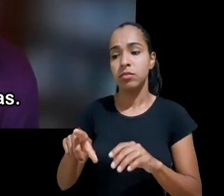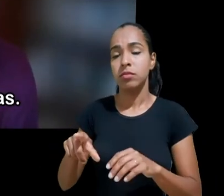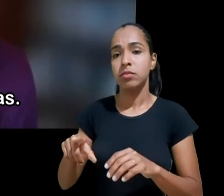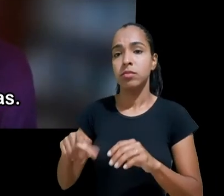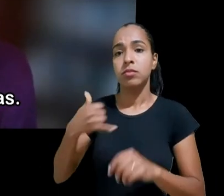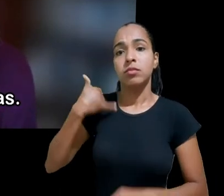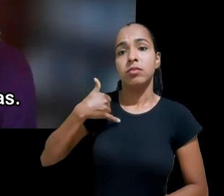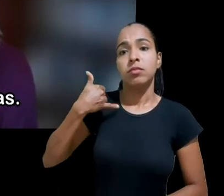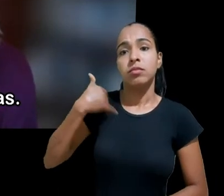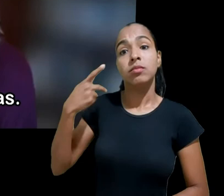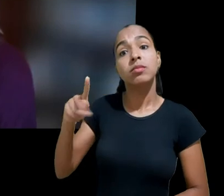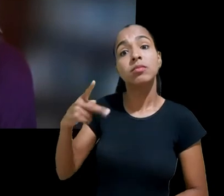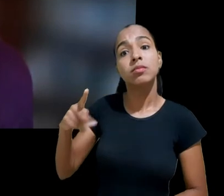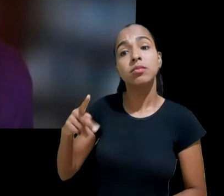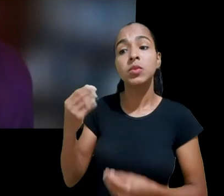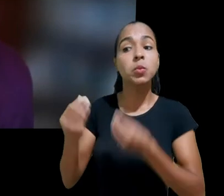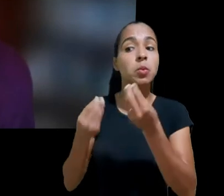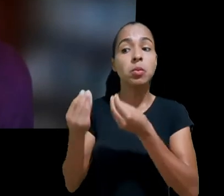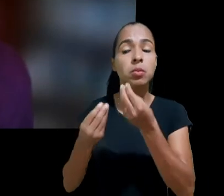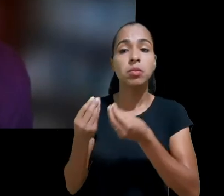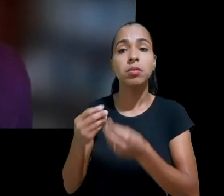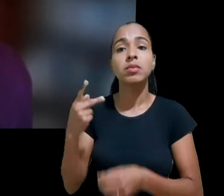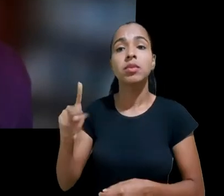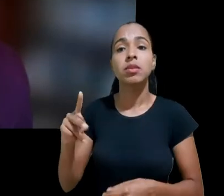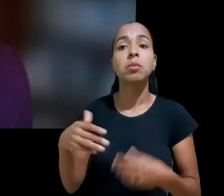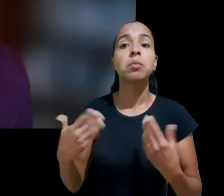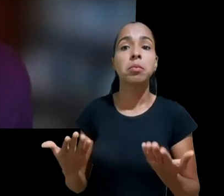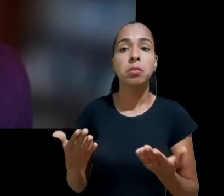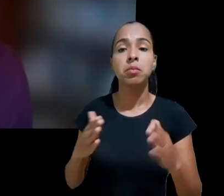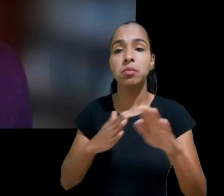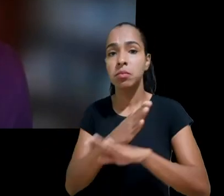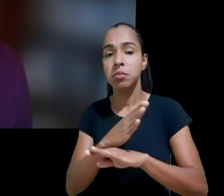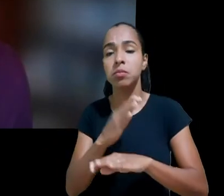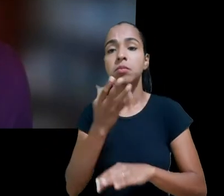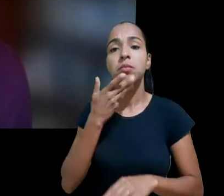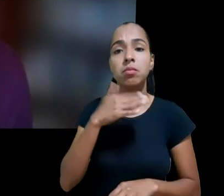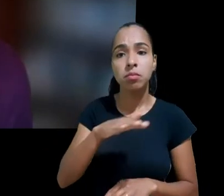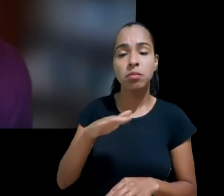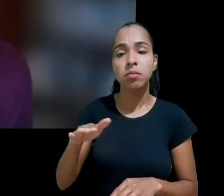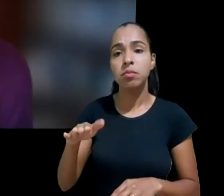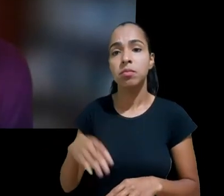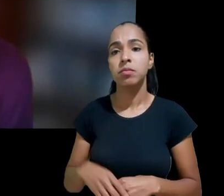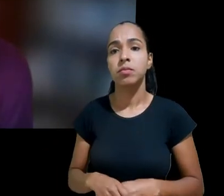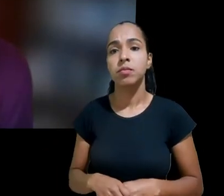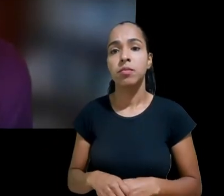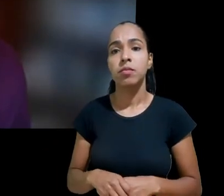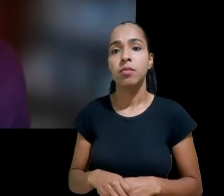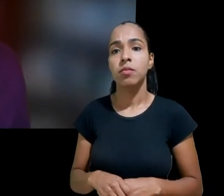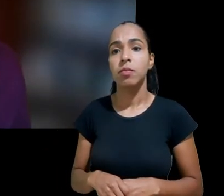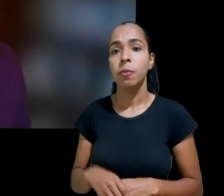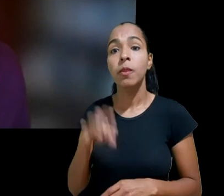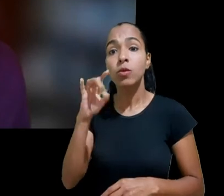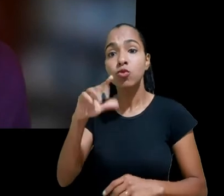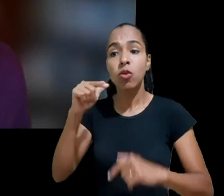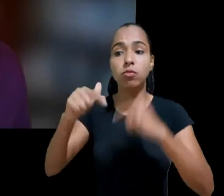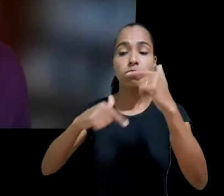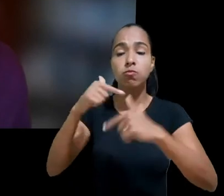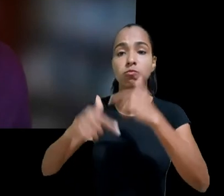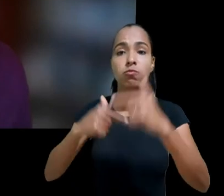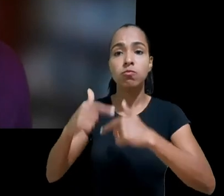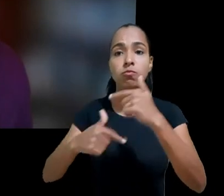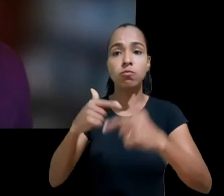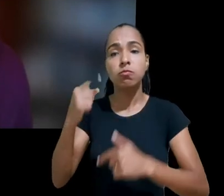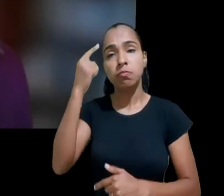de provável acesso por crianças ressalto que o escopo vai muito além dos serviços que foram intencionalmente projetados para crianças